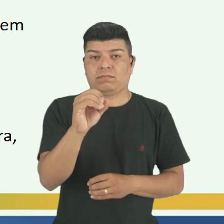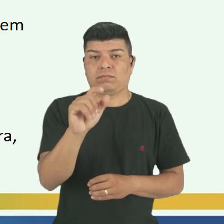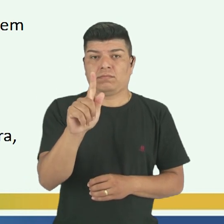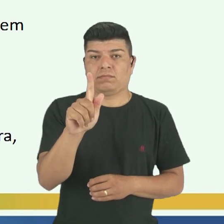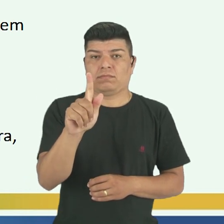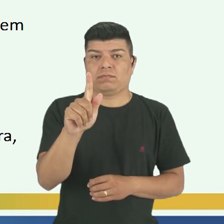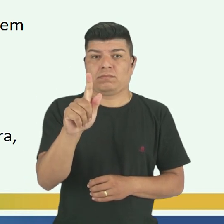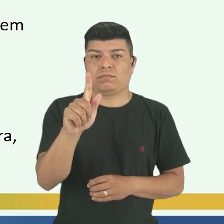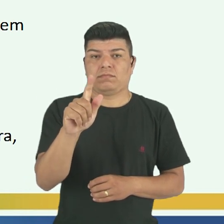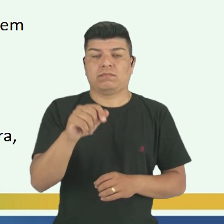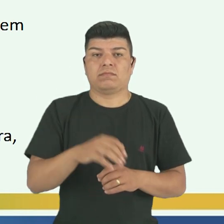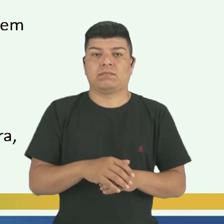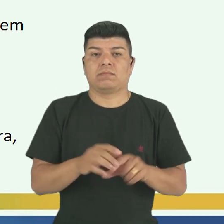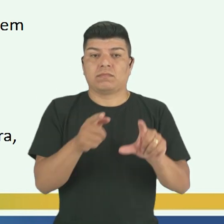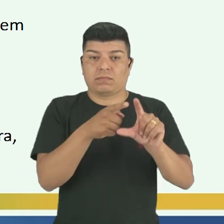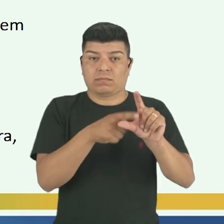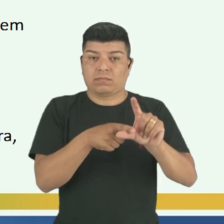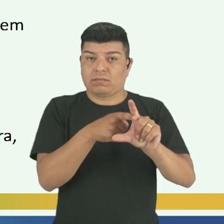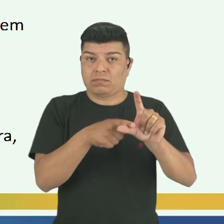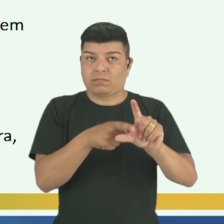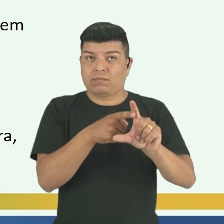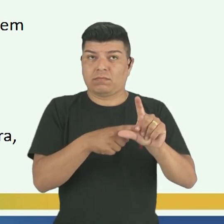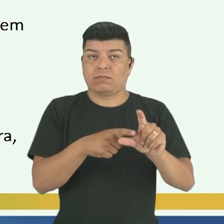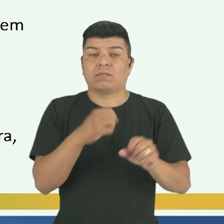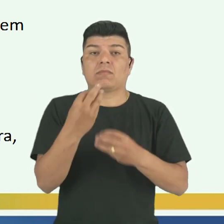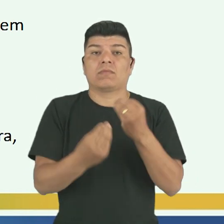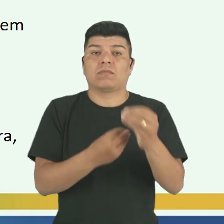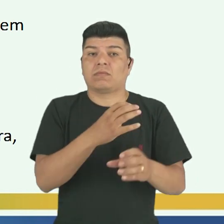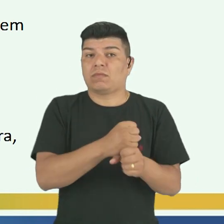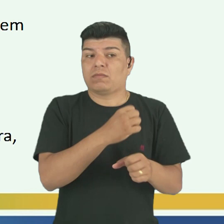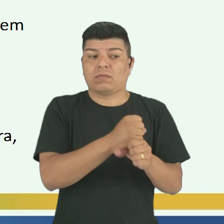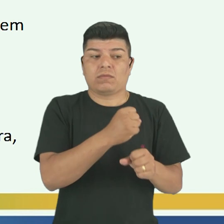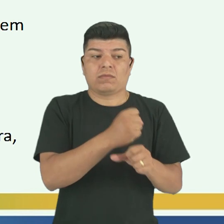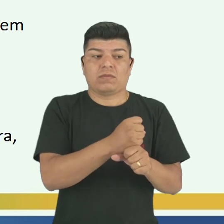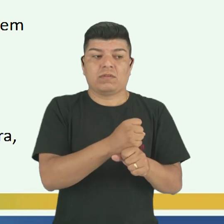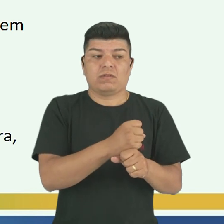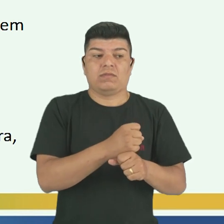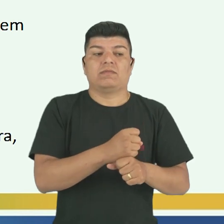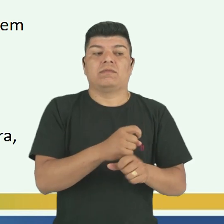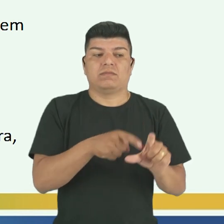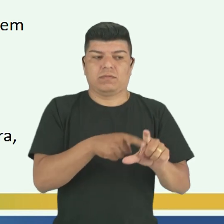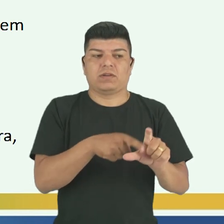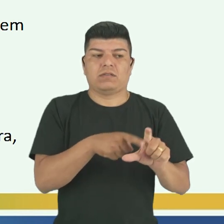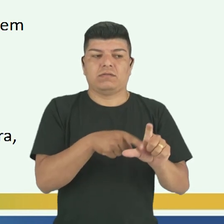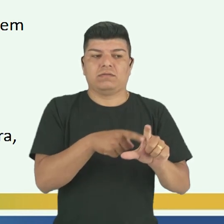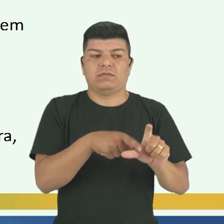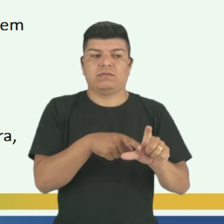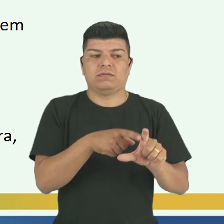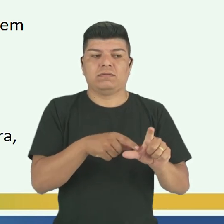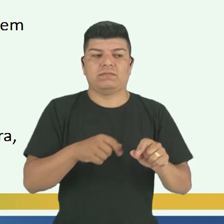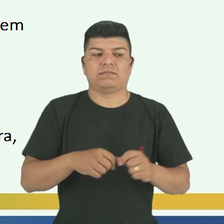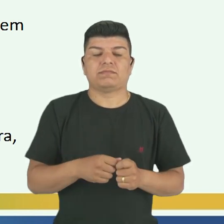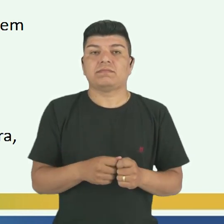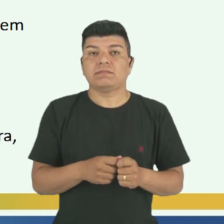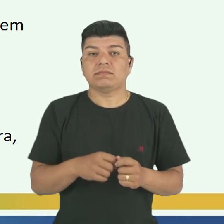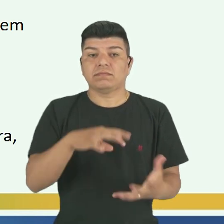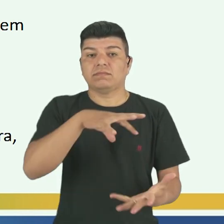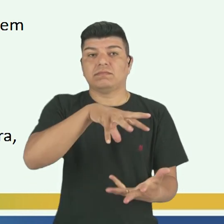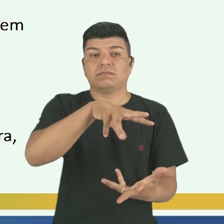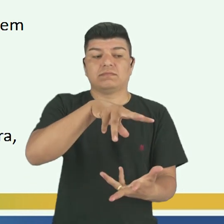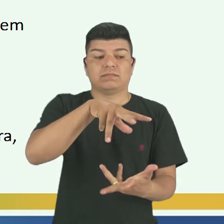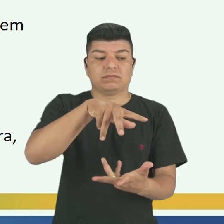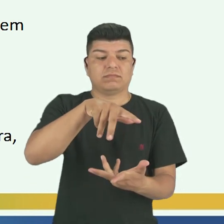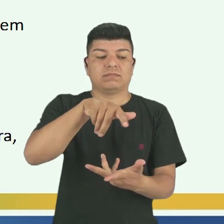E para vocês entenderem como é feito esse cálculo, tá aí na telinha de vocês, olha só, a Terra, ela vai